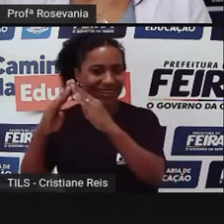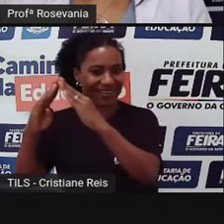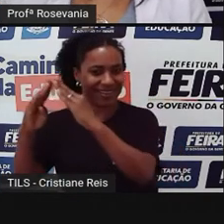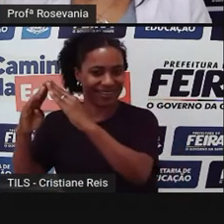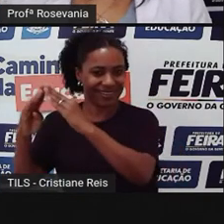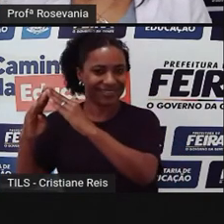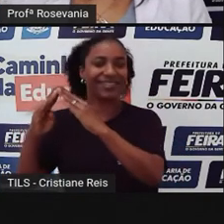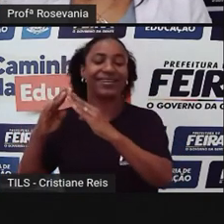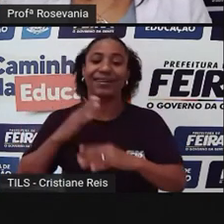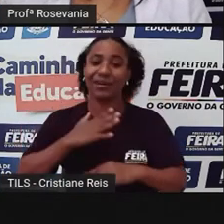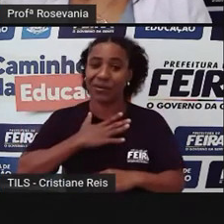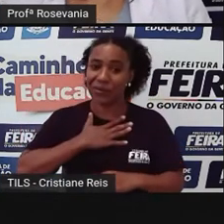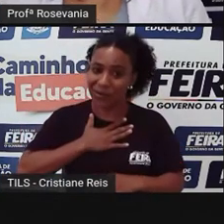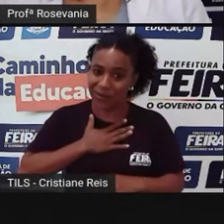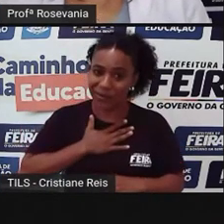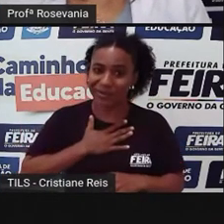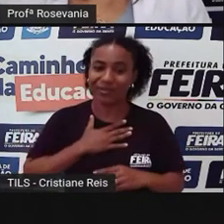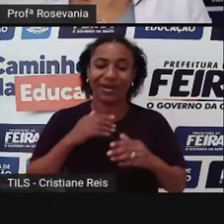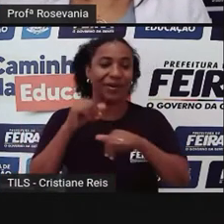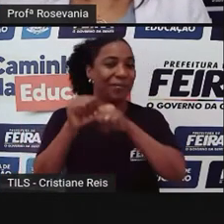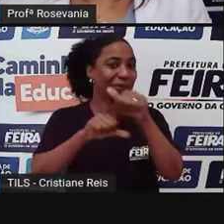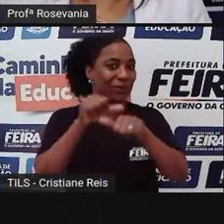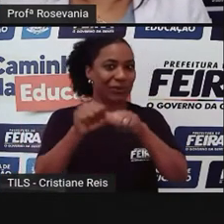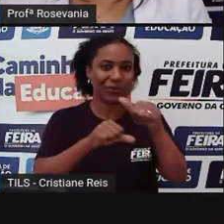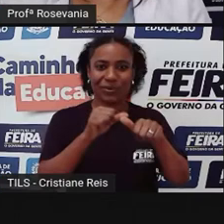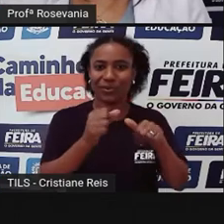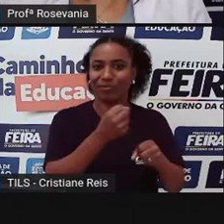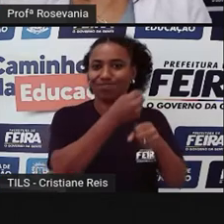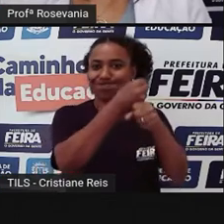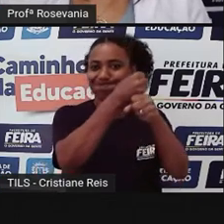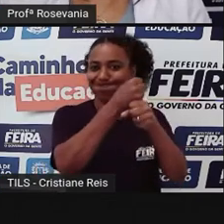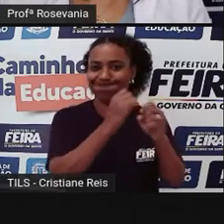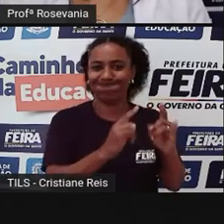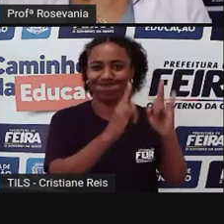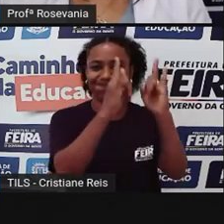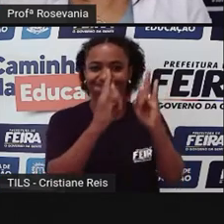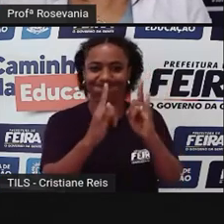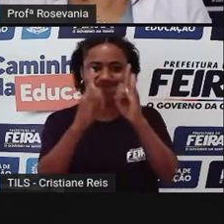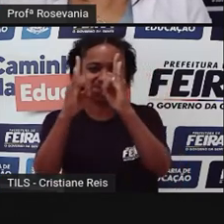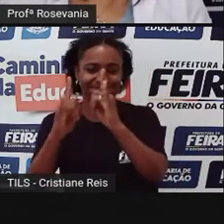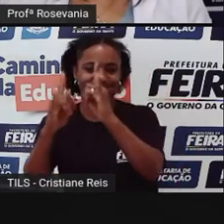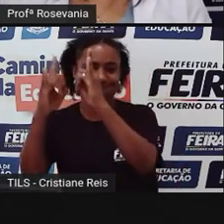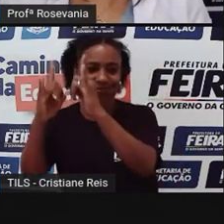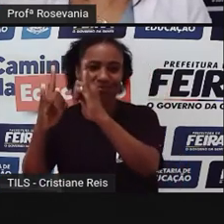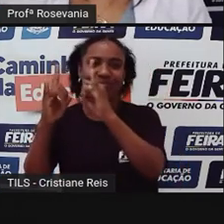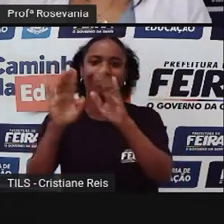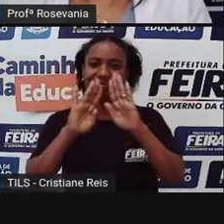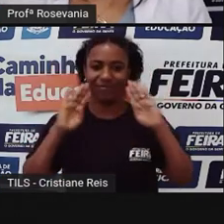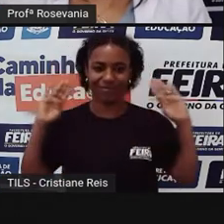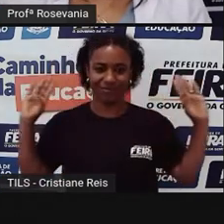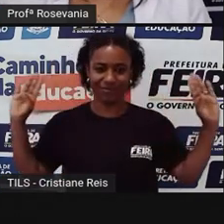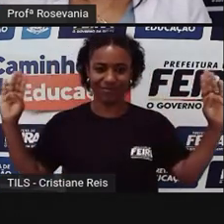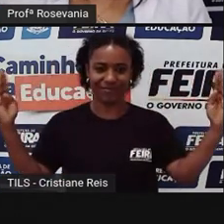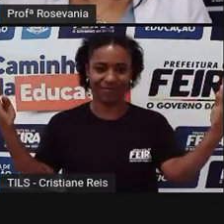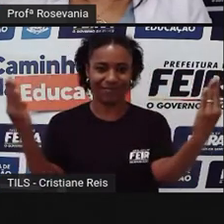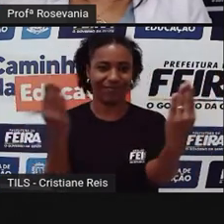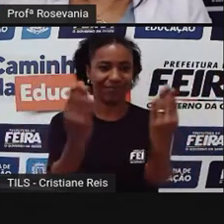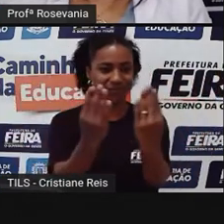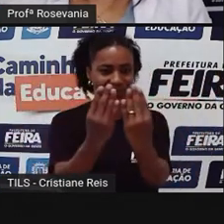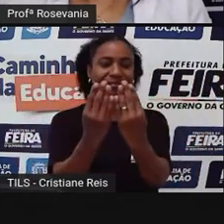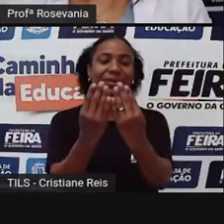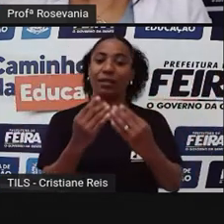mas agora estamos morando em prédios, em apartamentos, as nossas residências agora se chamam apartamentos,